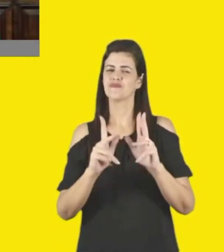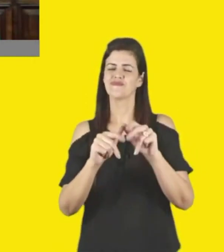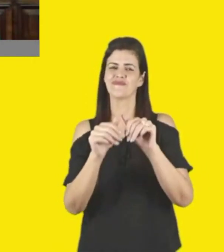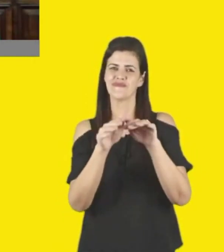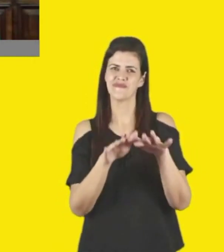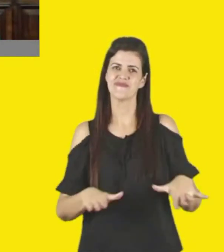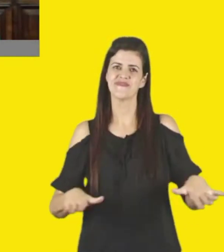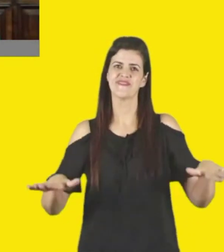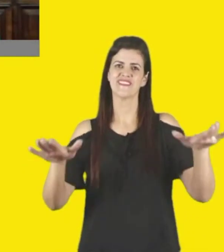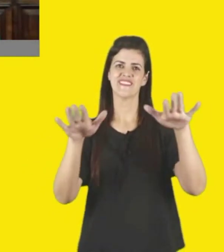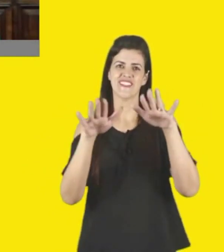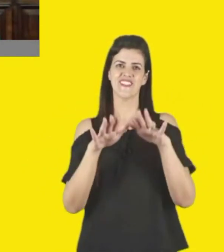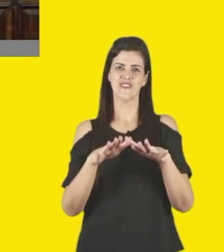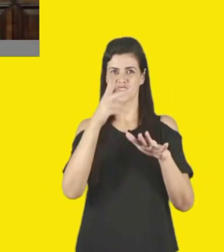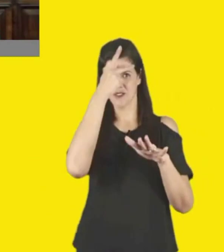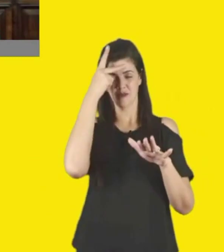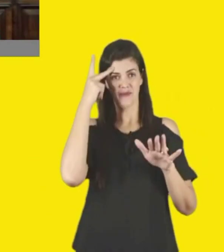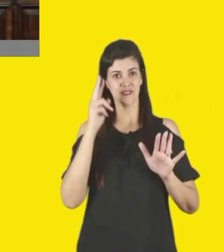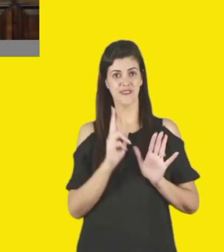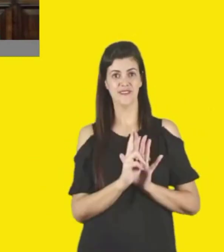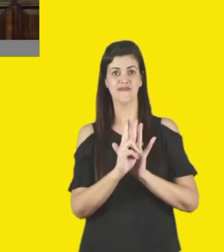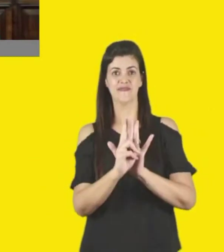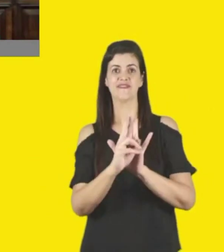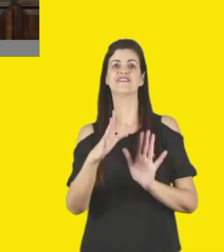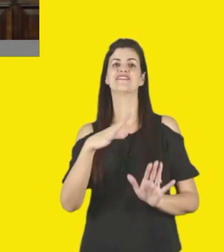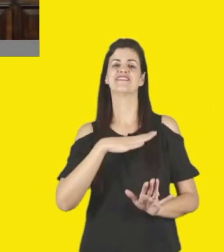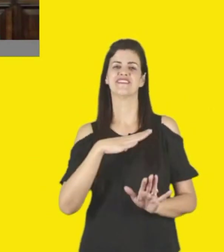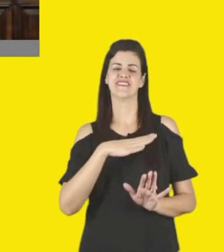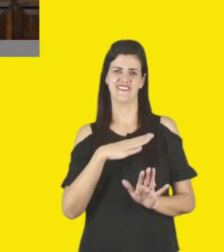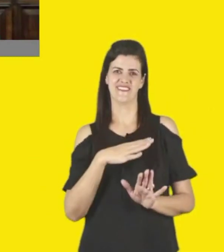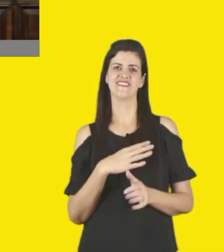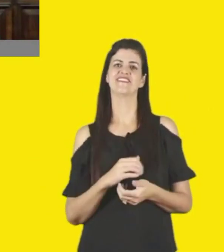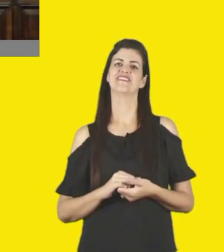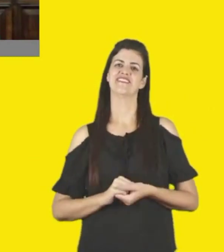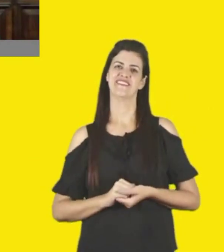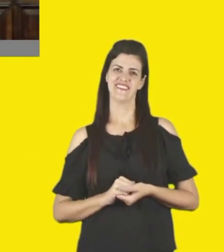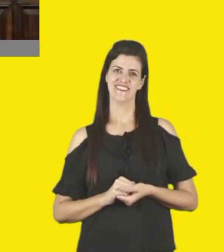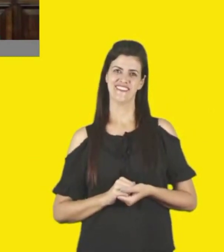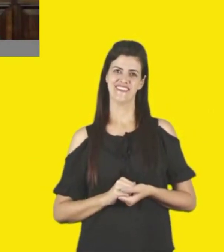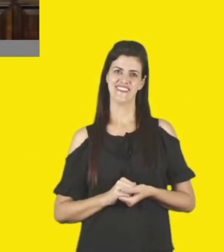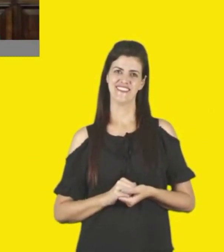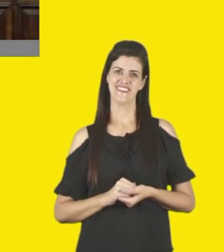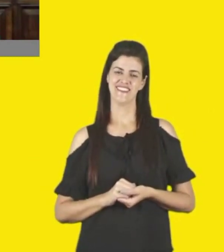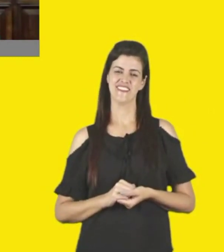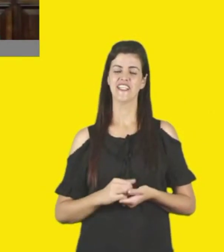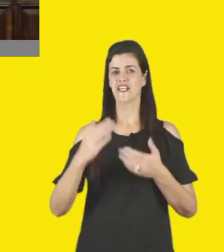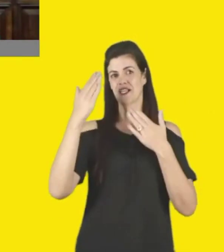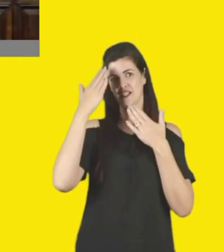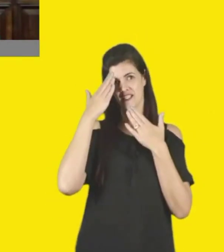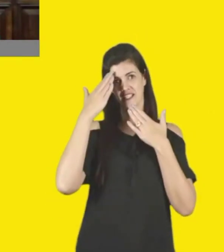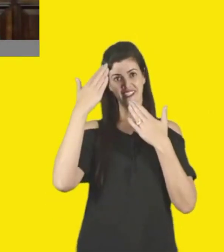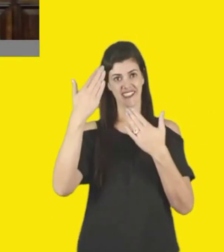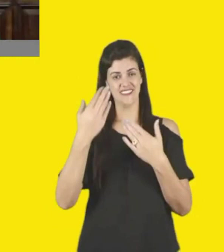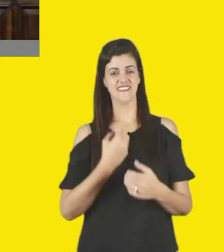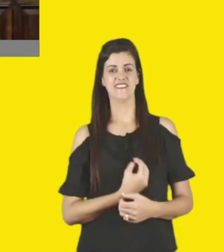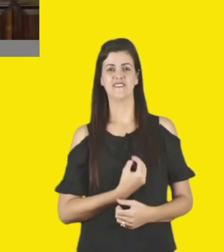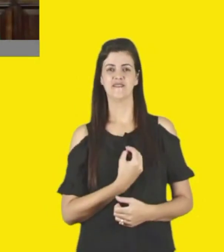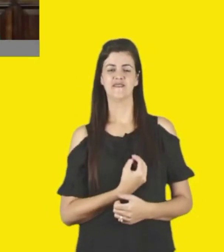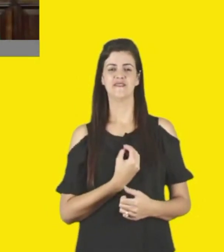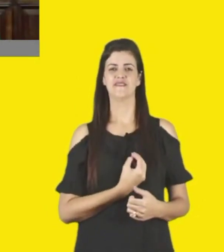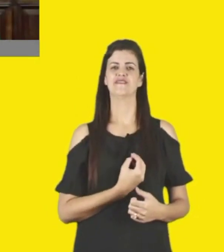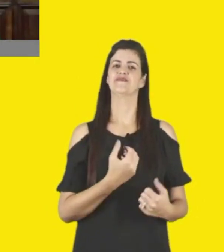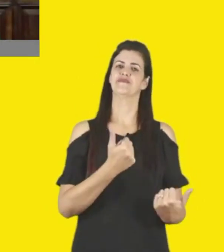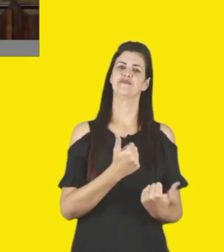e todos os representantes das cidades participantes do circuito. Ressaltamos e agradecemos pelas presenças e pelo apoio,